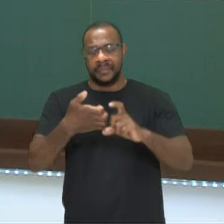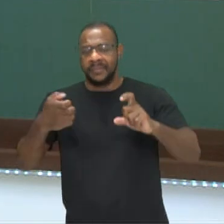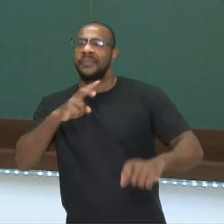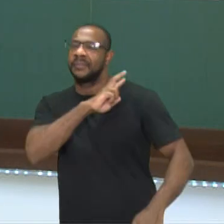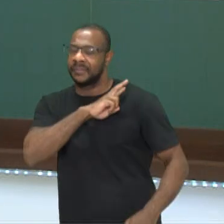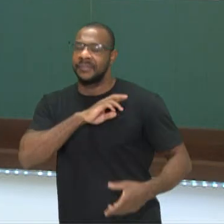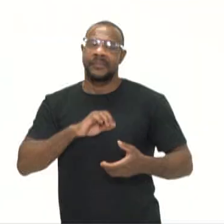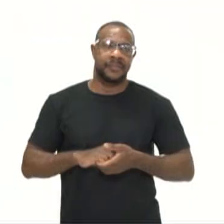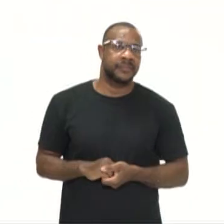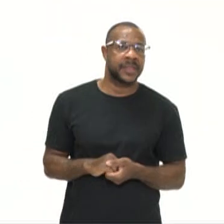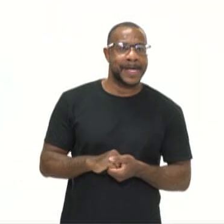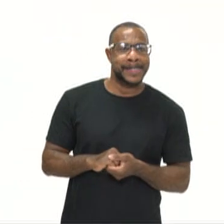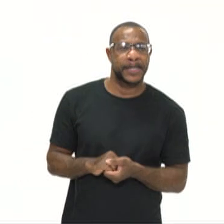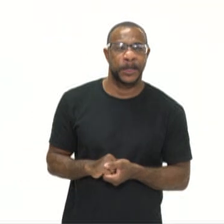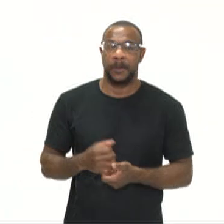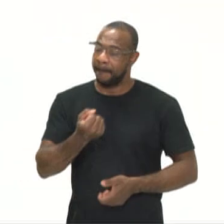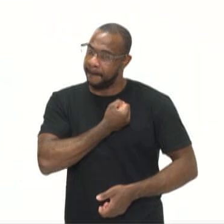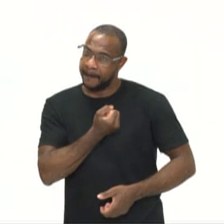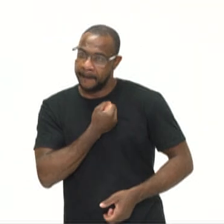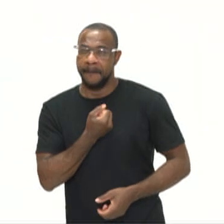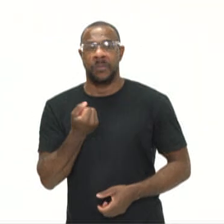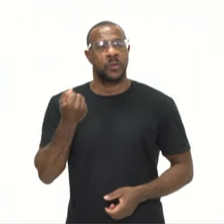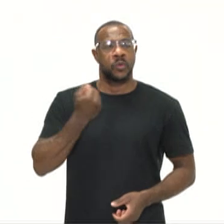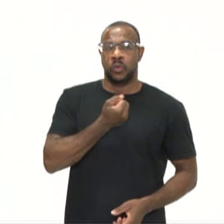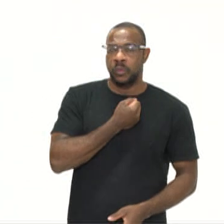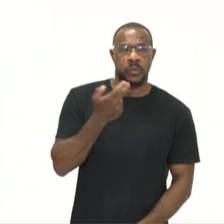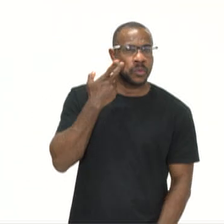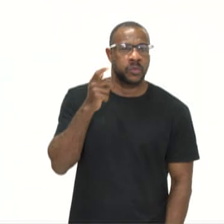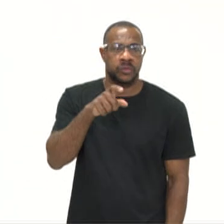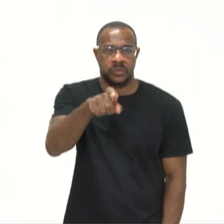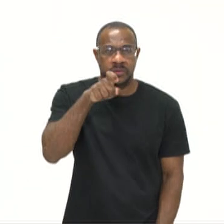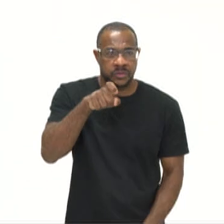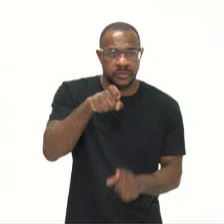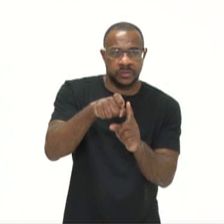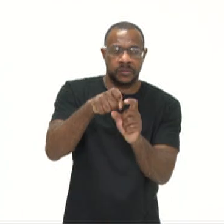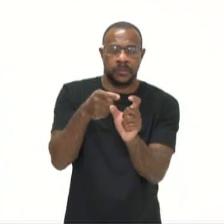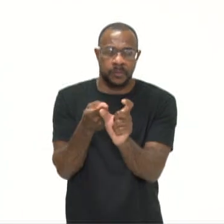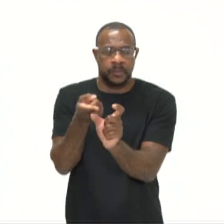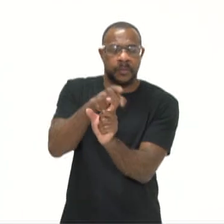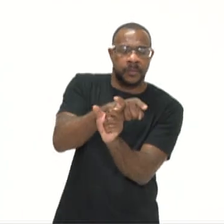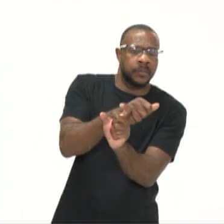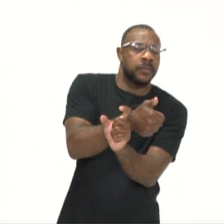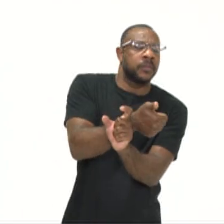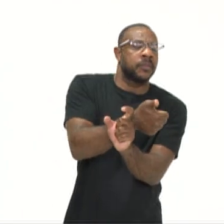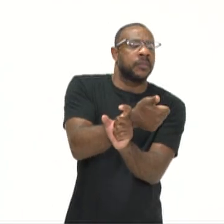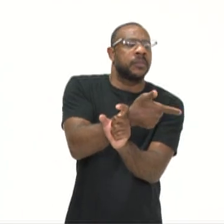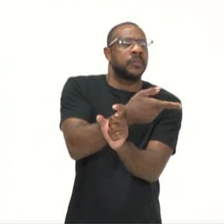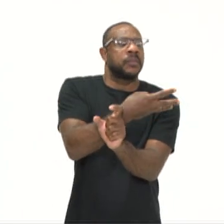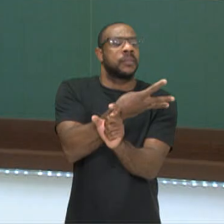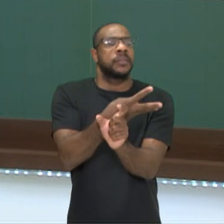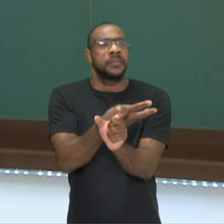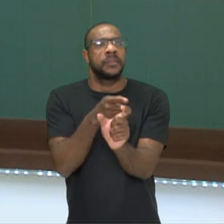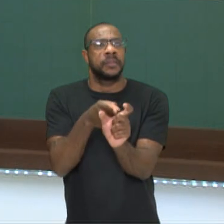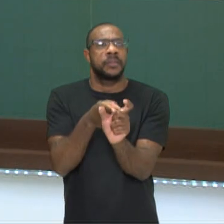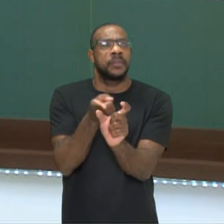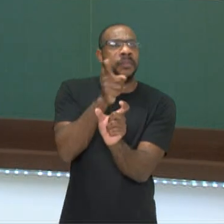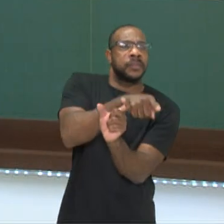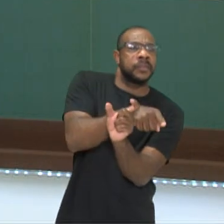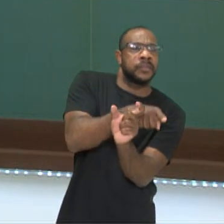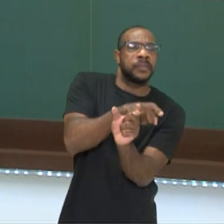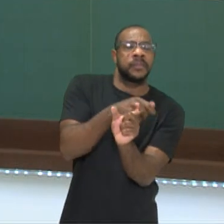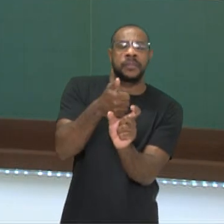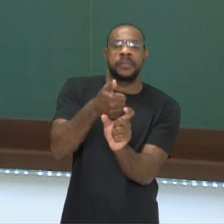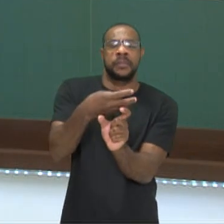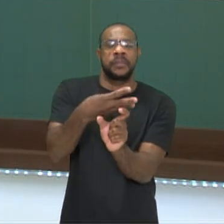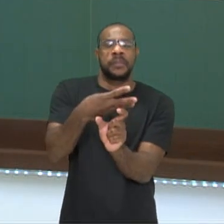exemplo. O produto de um número natural x, o seu antecessor é 132. Quem é esse número? Então, vamos lembrar que o antecessor